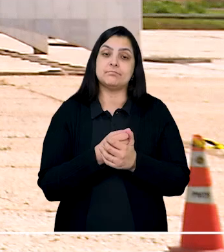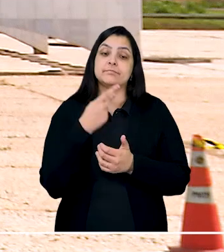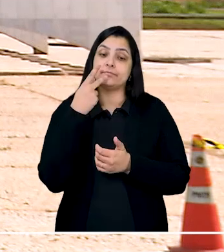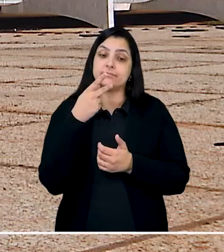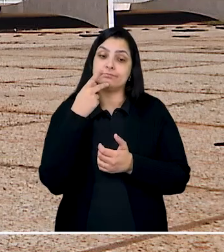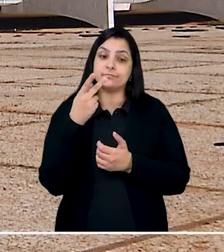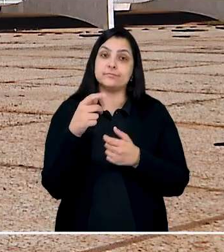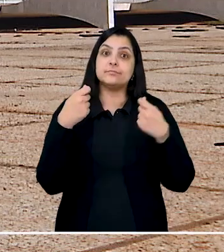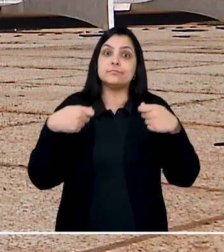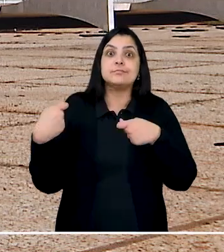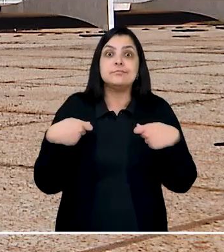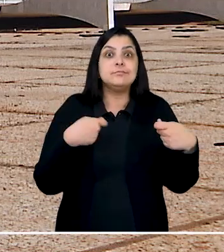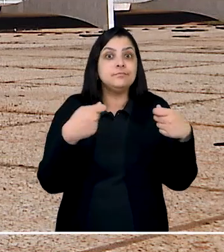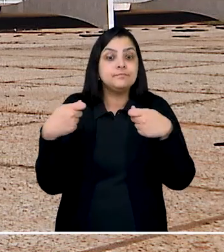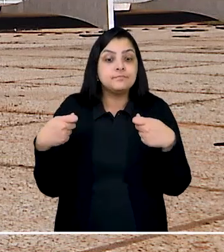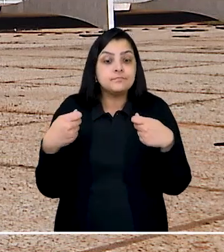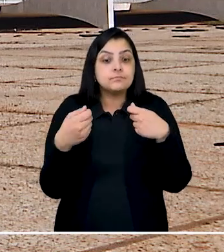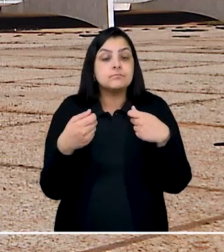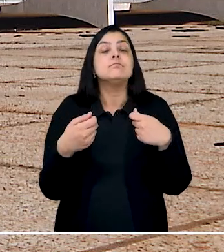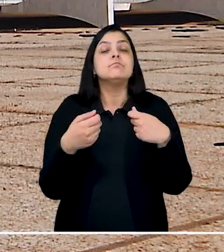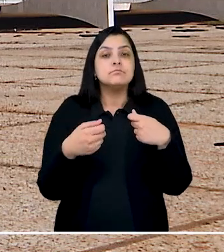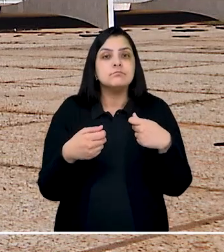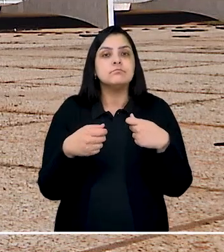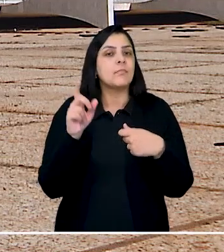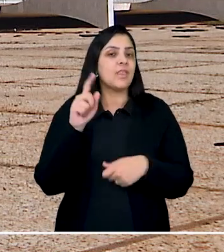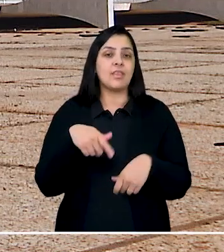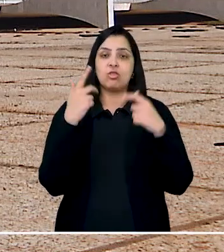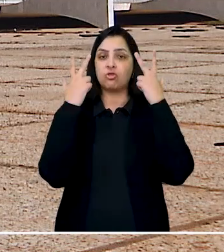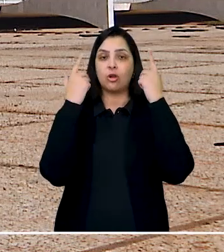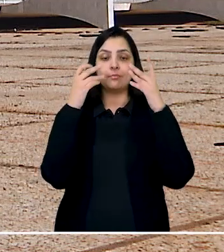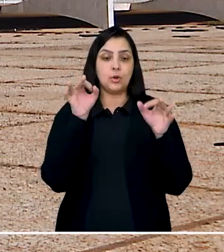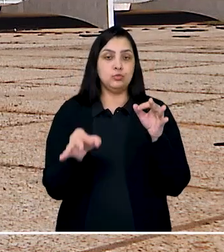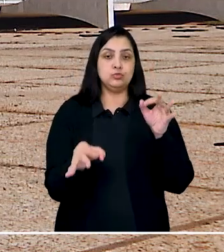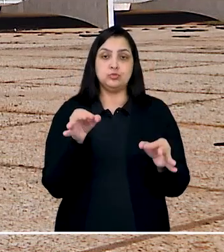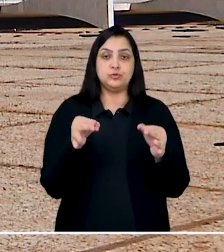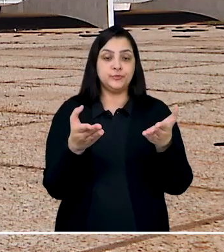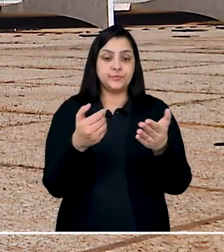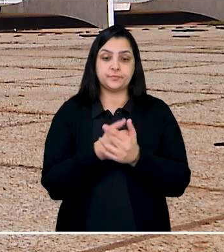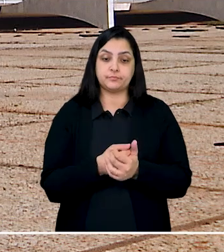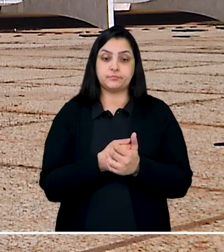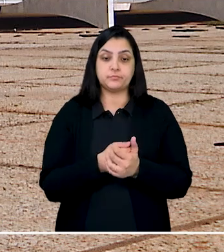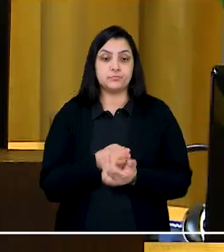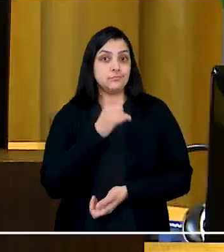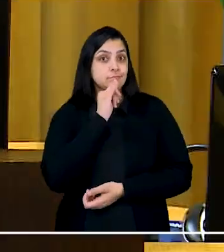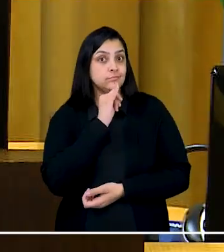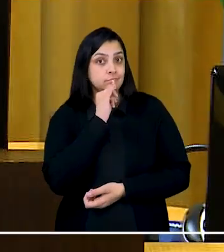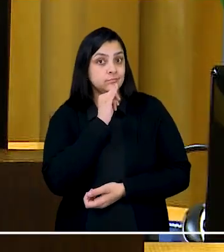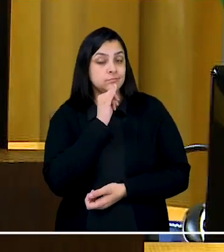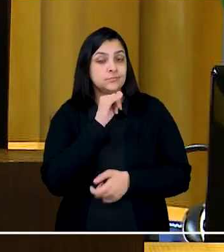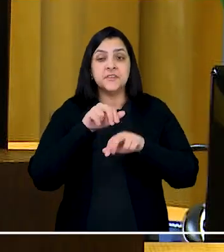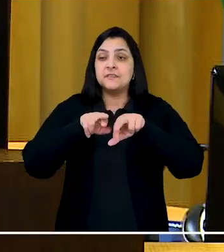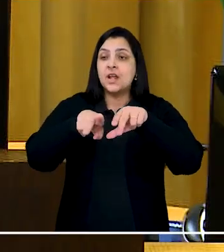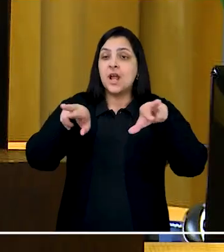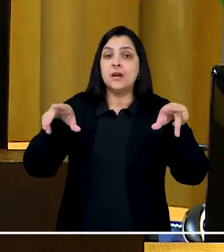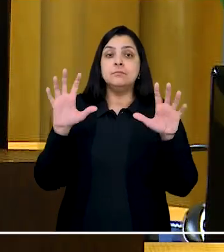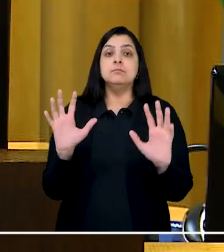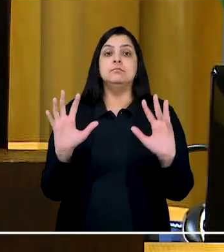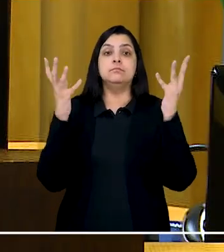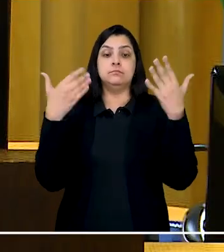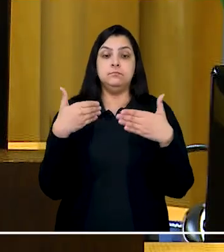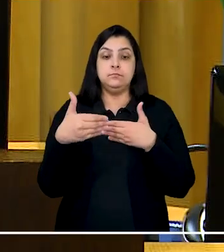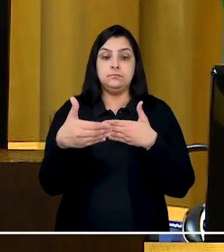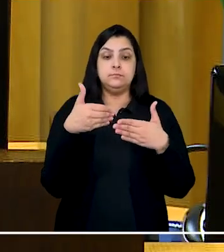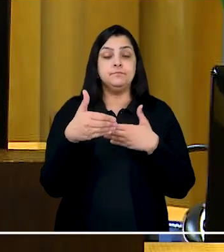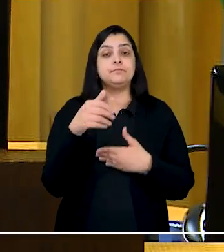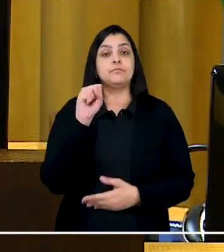que as demandas estruturais são cada vez mais comuns no judiciário. Como exemplo, citou diversos casos em